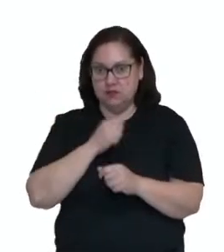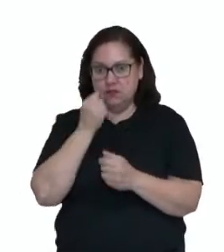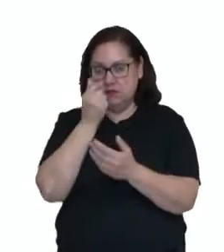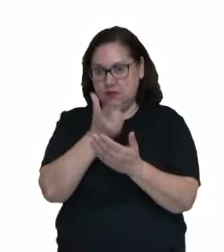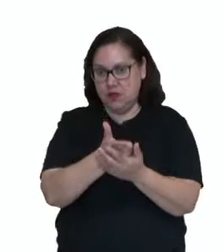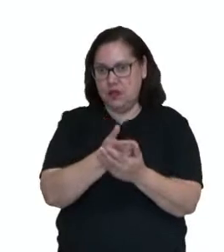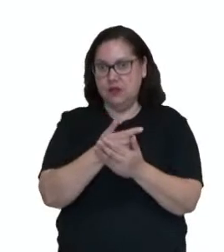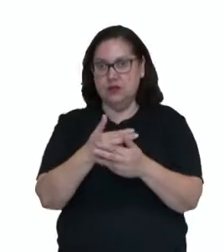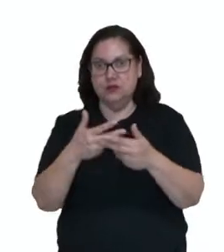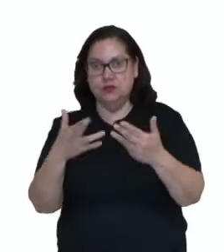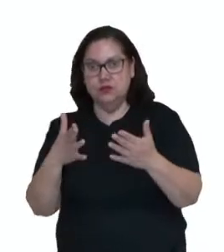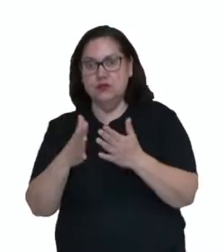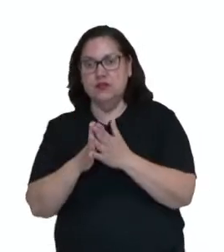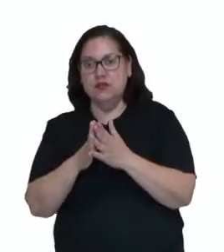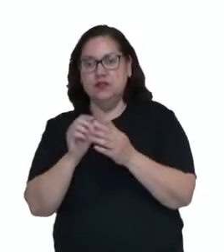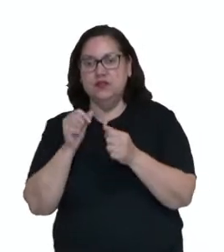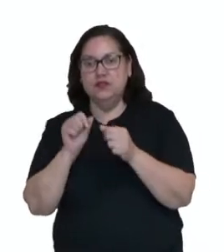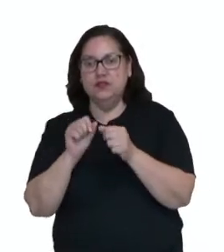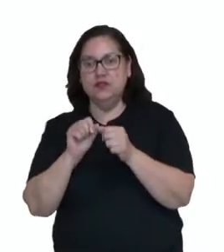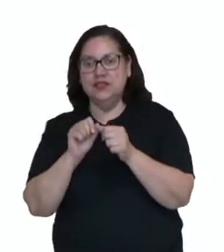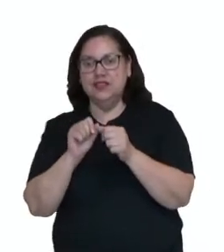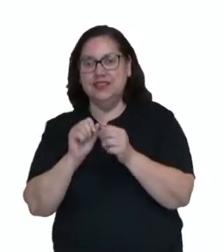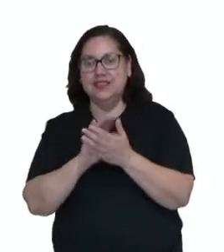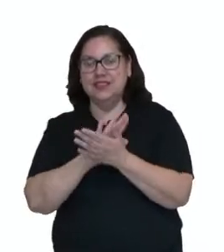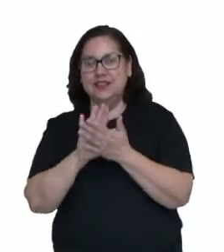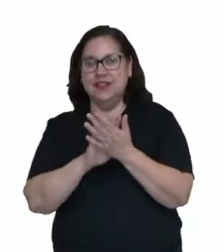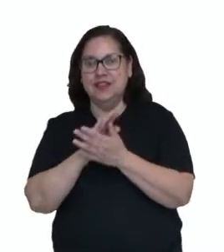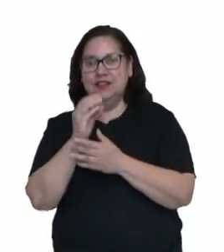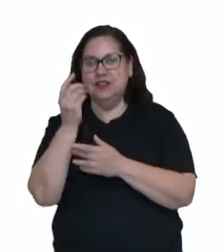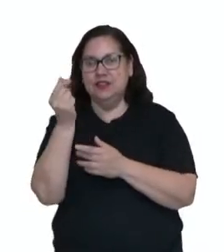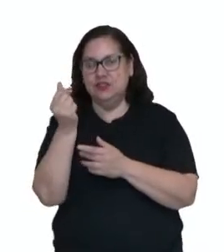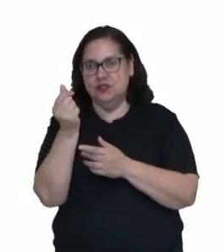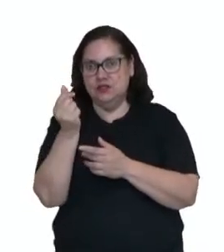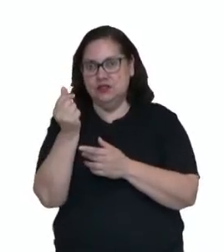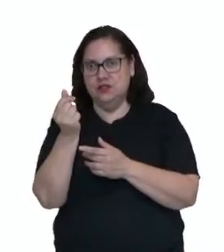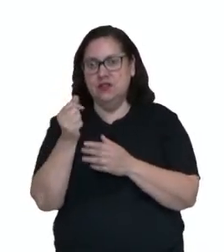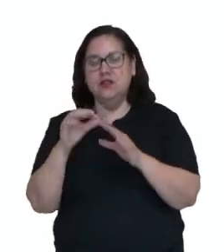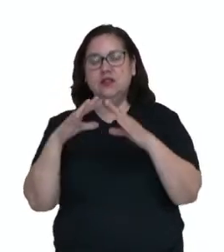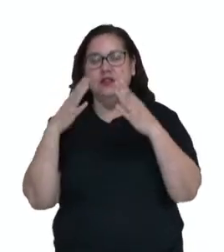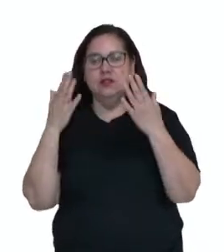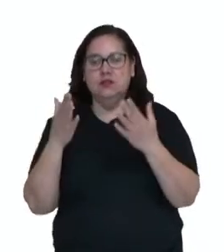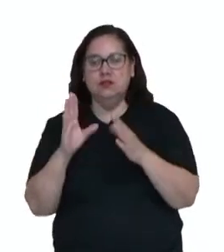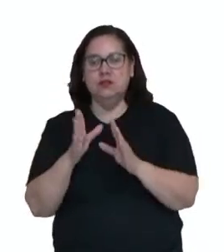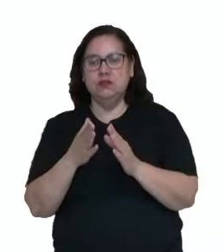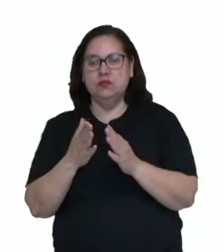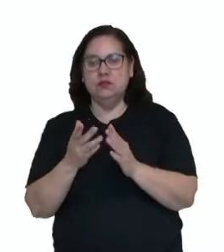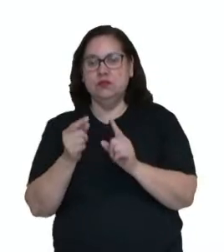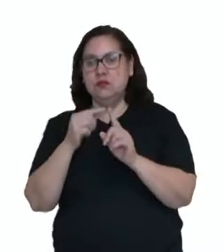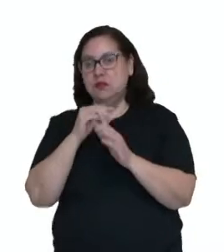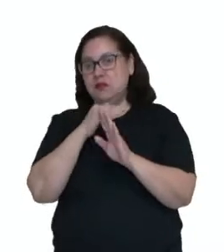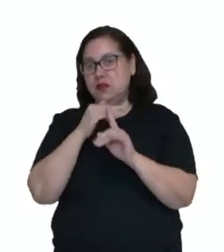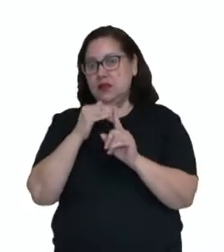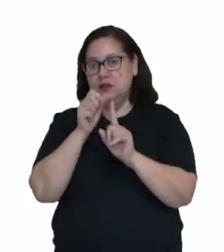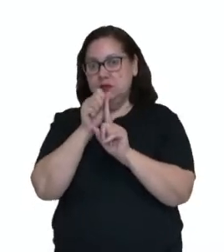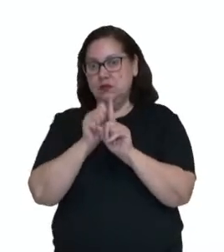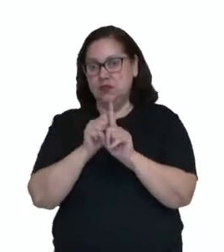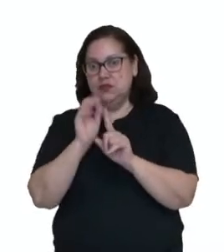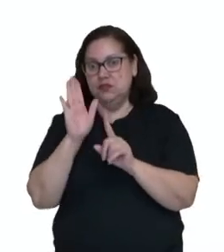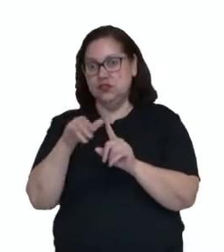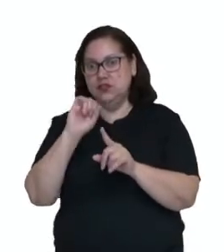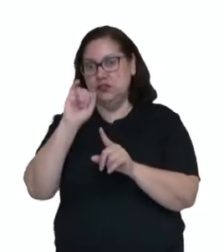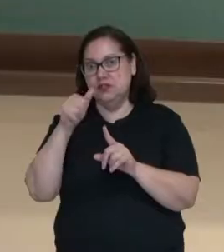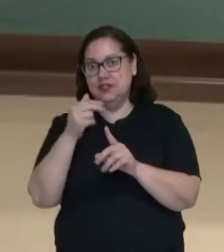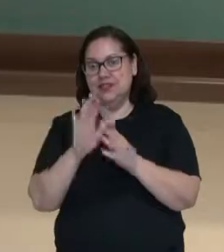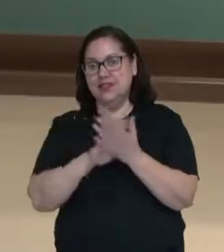paga suas contas, ele fica praticamente sem nada de dinheiro. Então, quando chega a metade do mês, Jair já